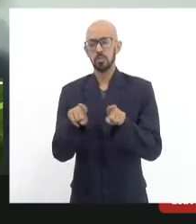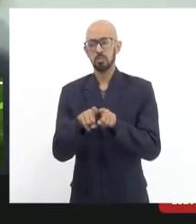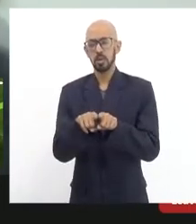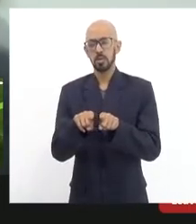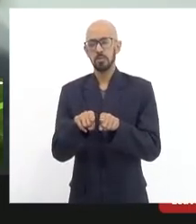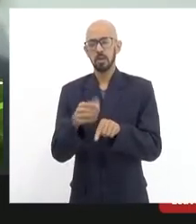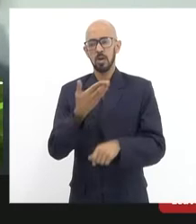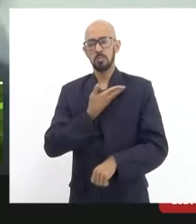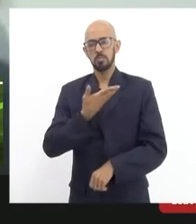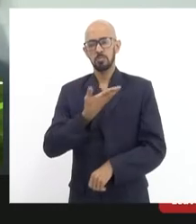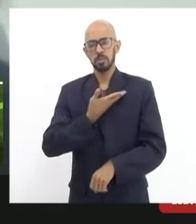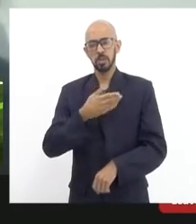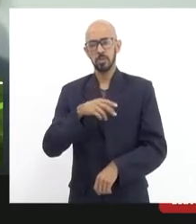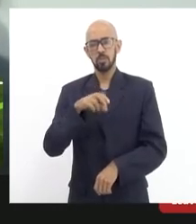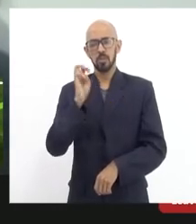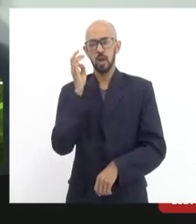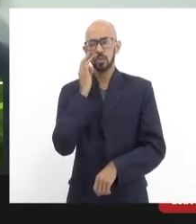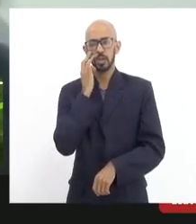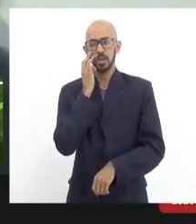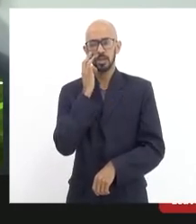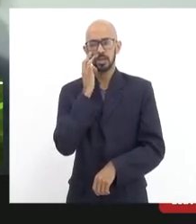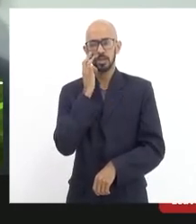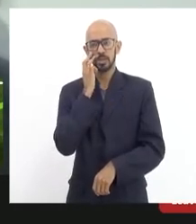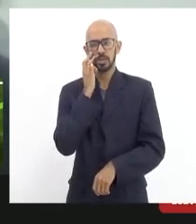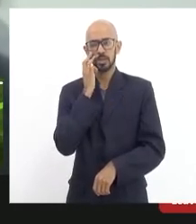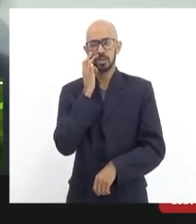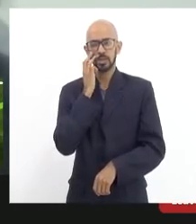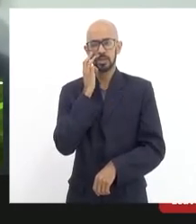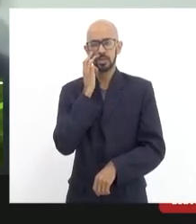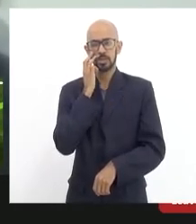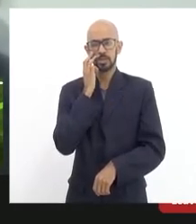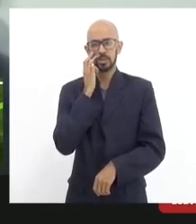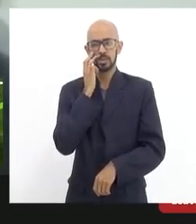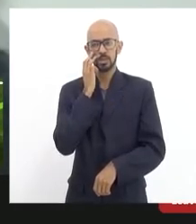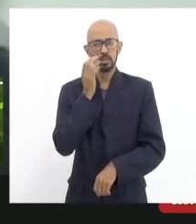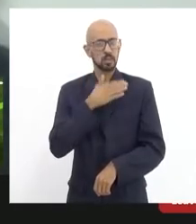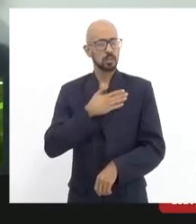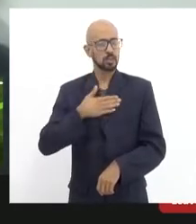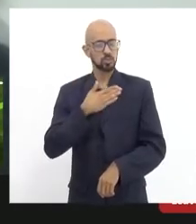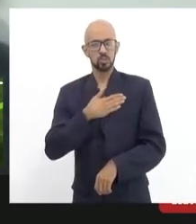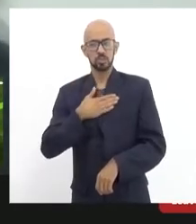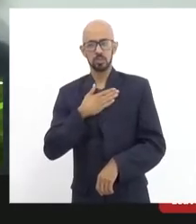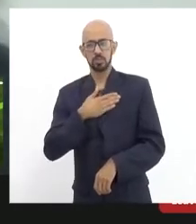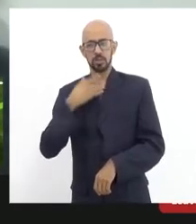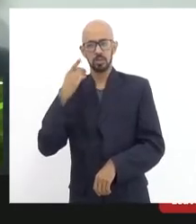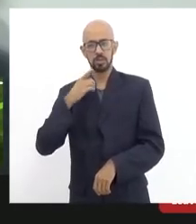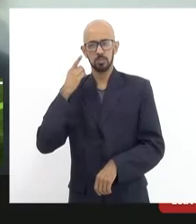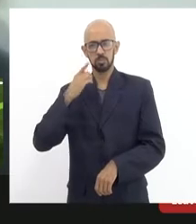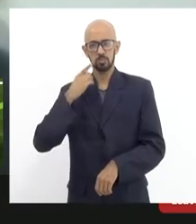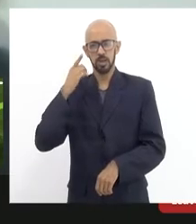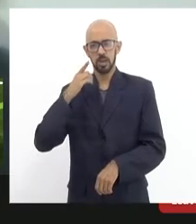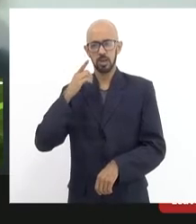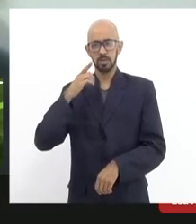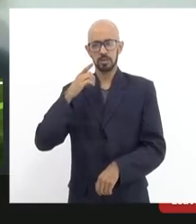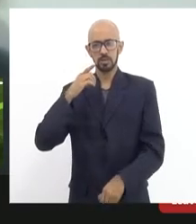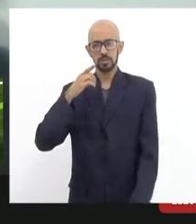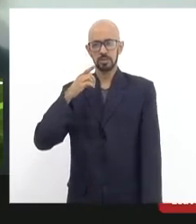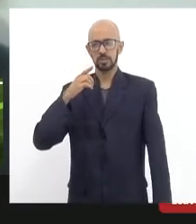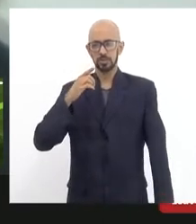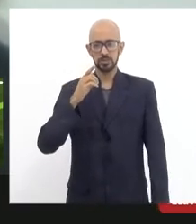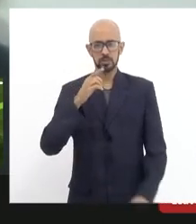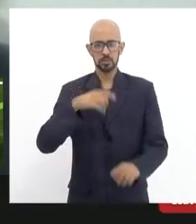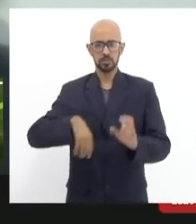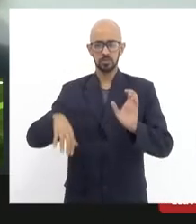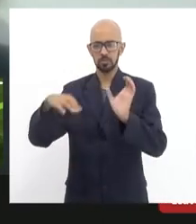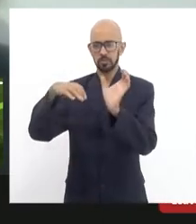Valdeque Carneiro, queridíssima deputada, uma das mais atuantes do Parlamento Federal,